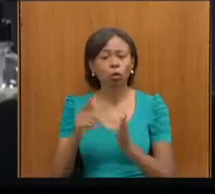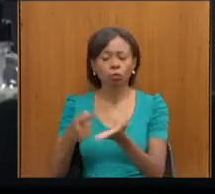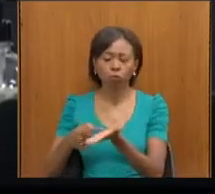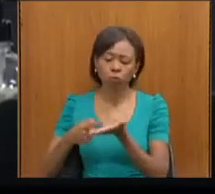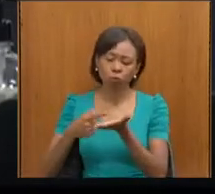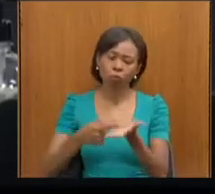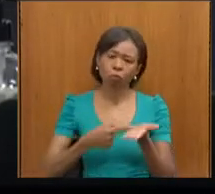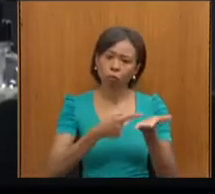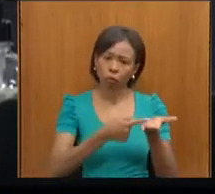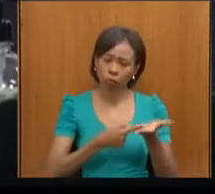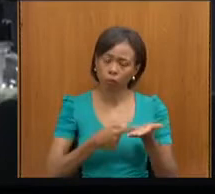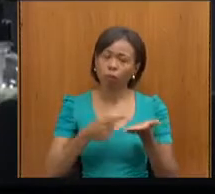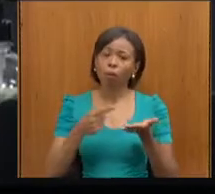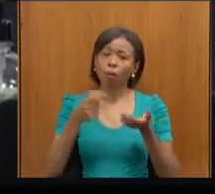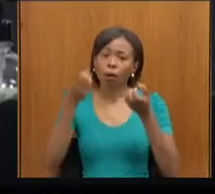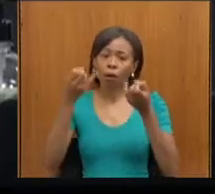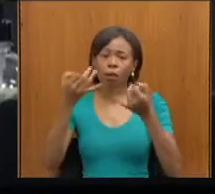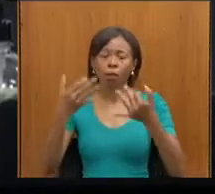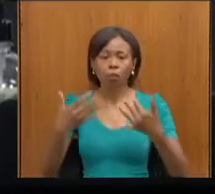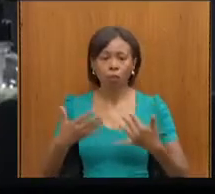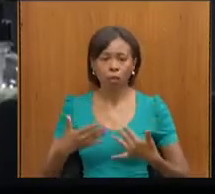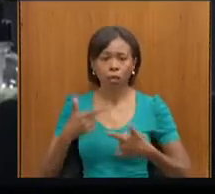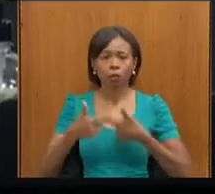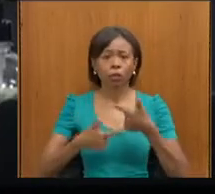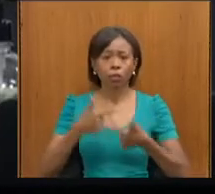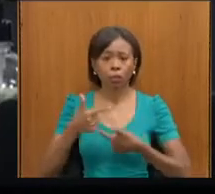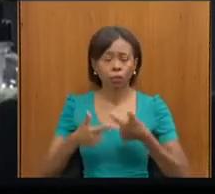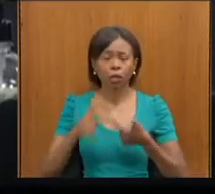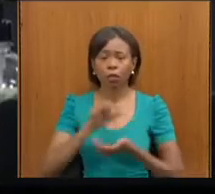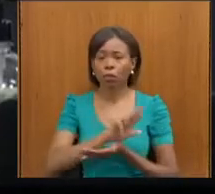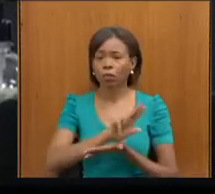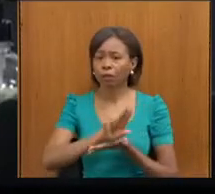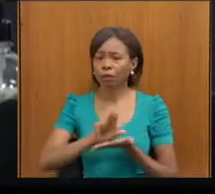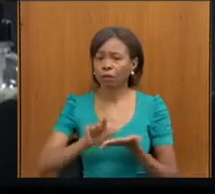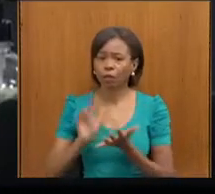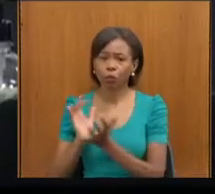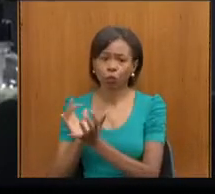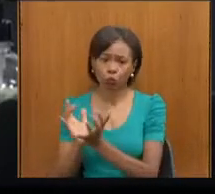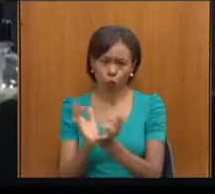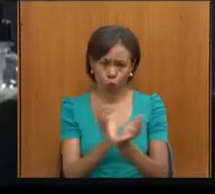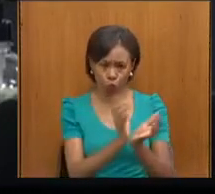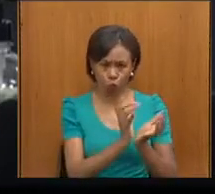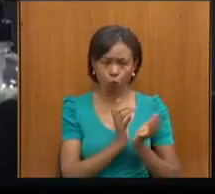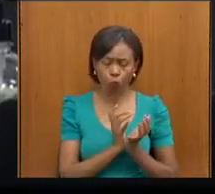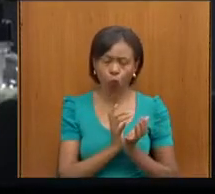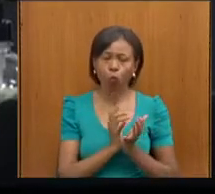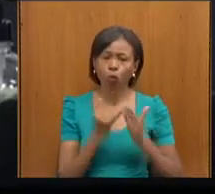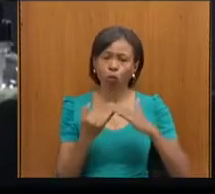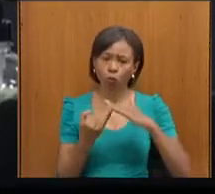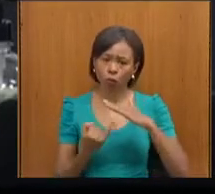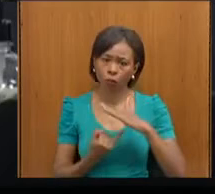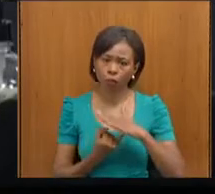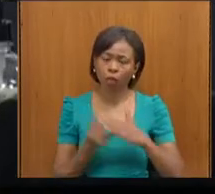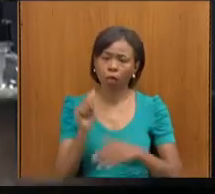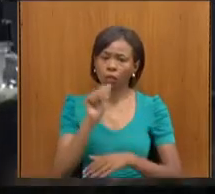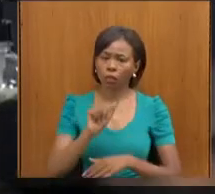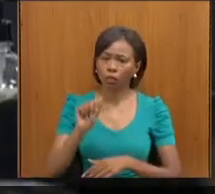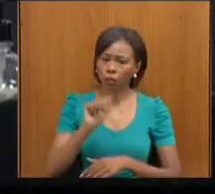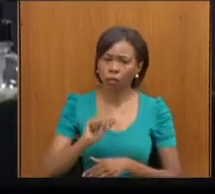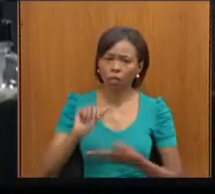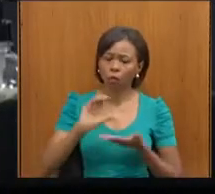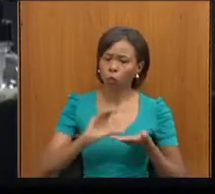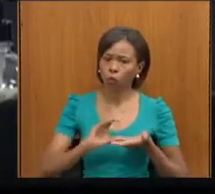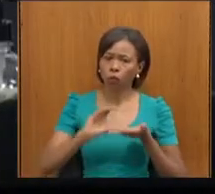menção ao trabalho que vem sendo feito por diversas lideranças no Estado de Minas Gerais, pelos conselhos,